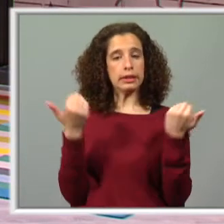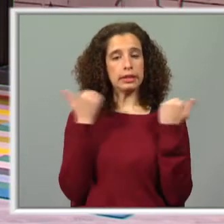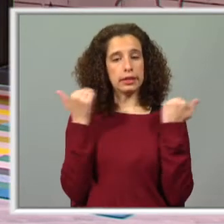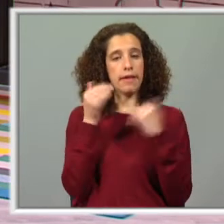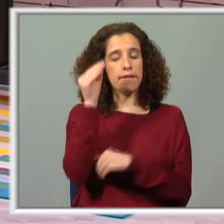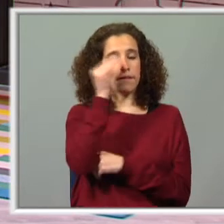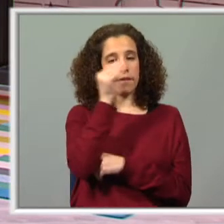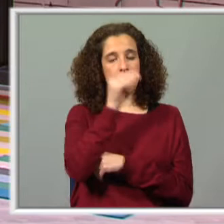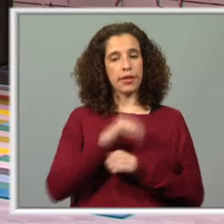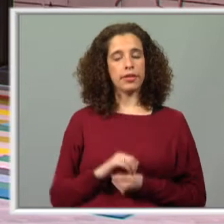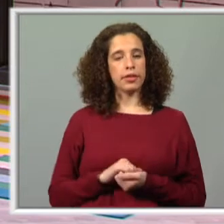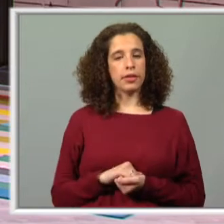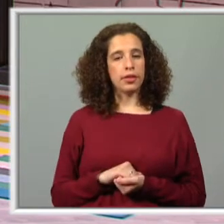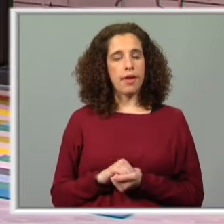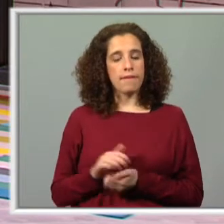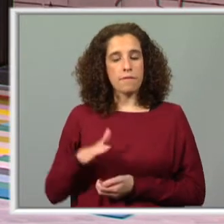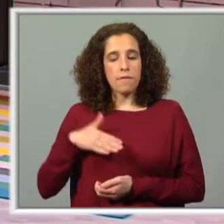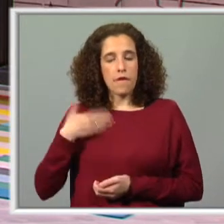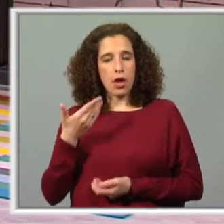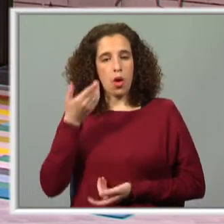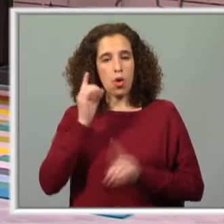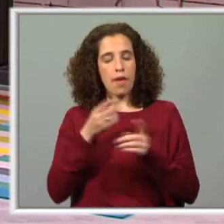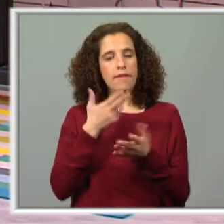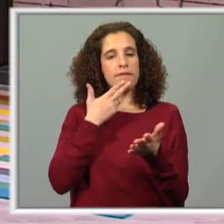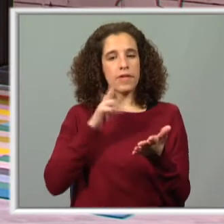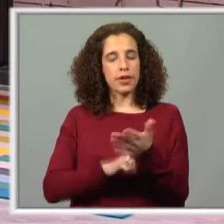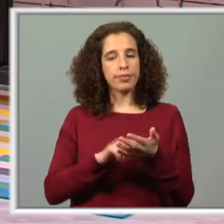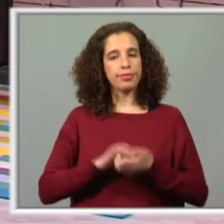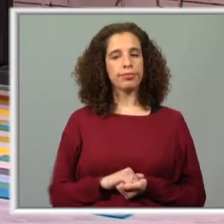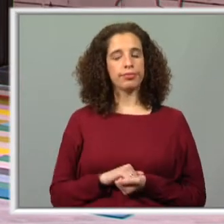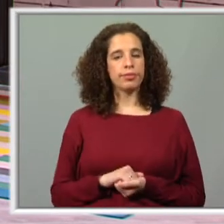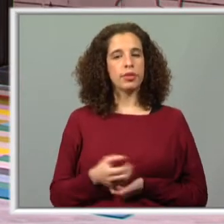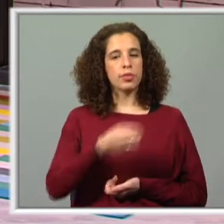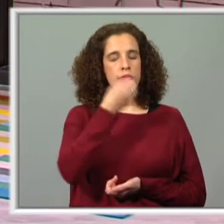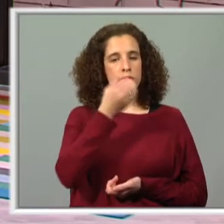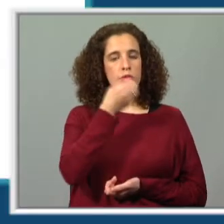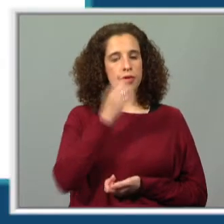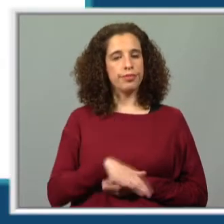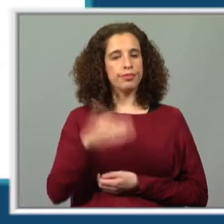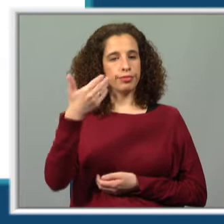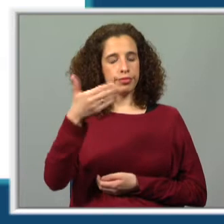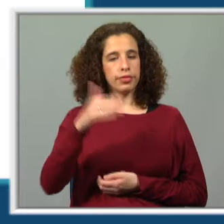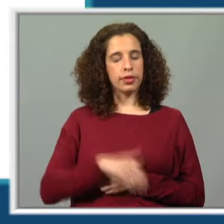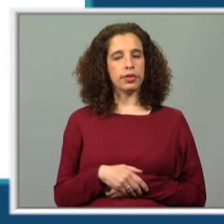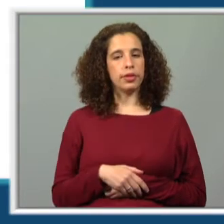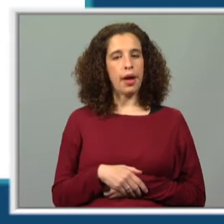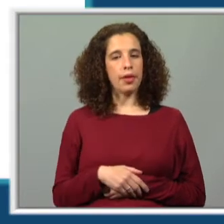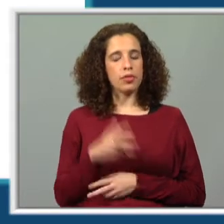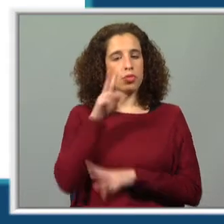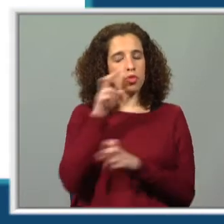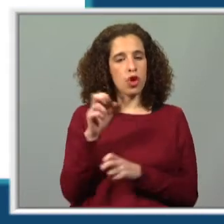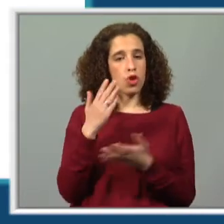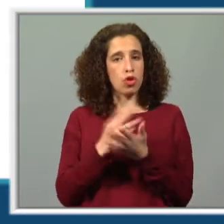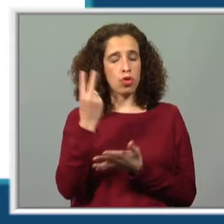falsas e torná-las o quê? Verdadeiras. Muito bem. Vamos então à primeira. Nós só tínhamos encontrado